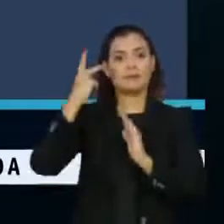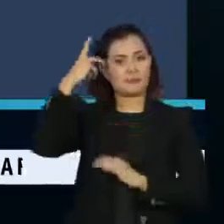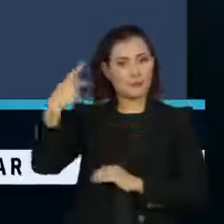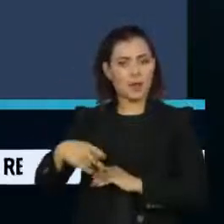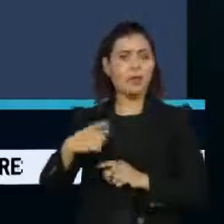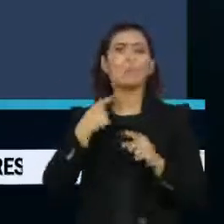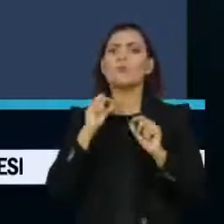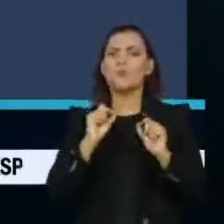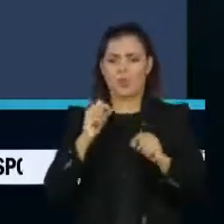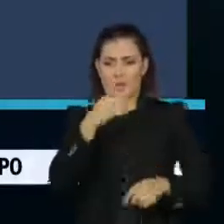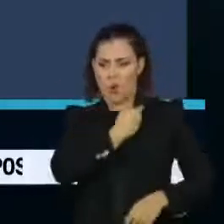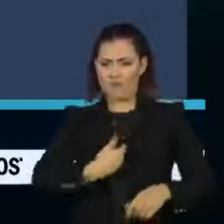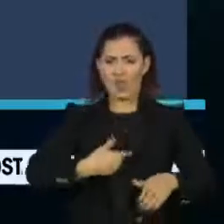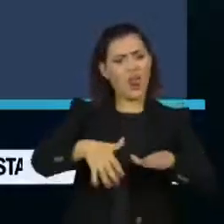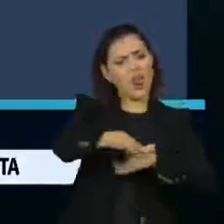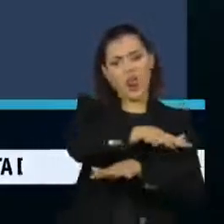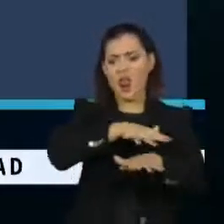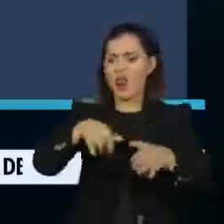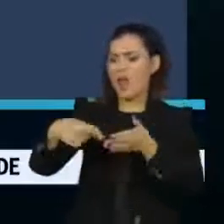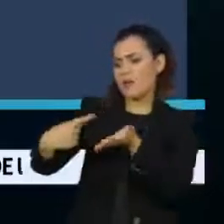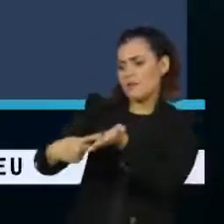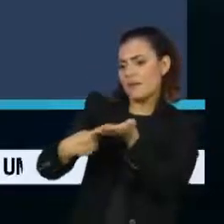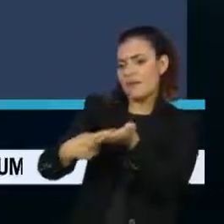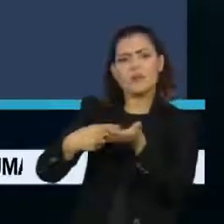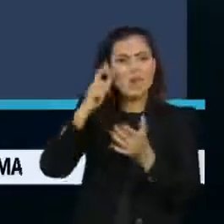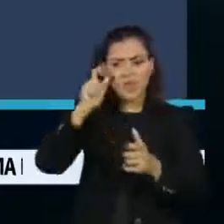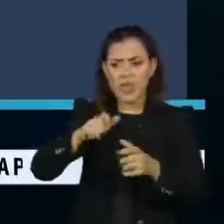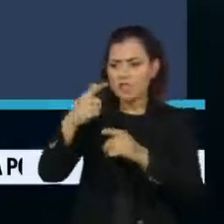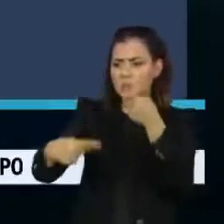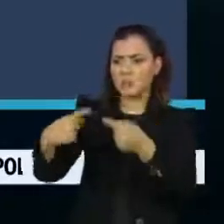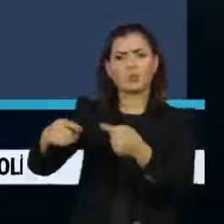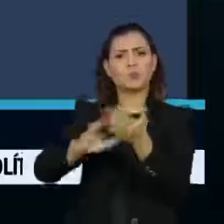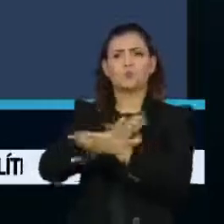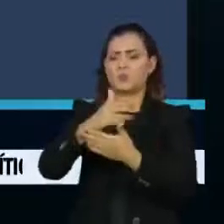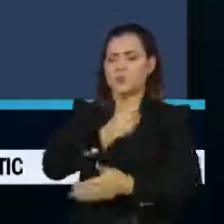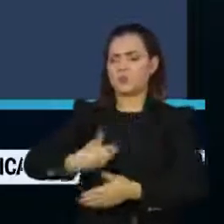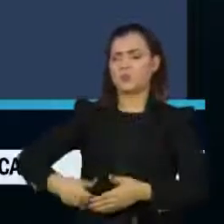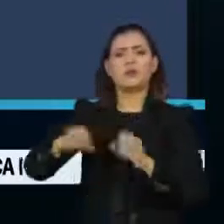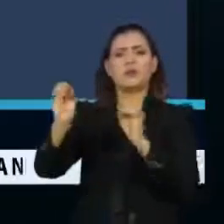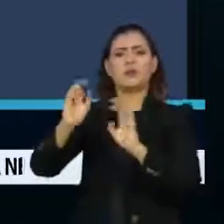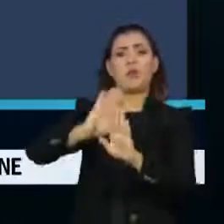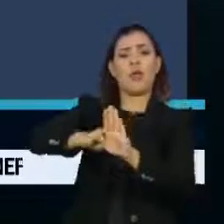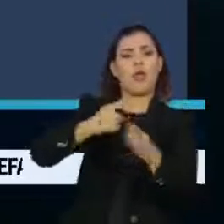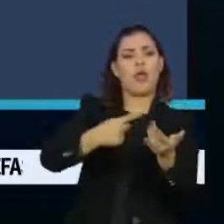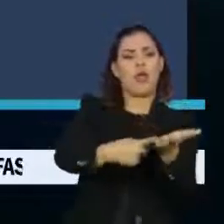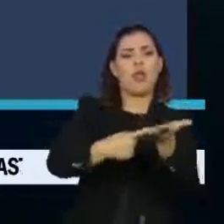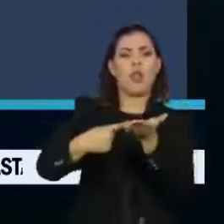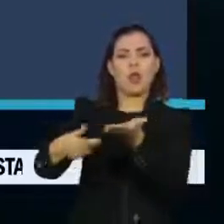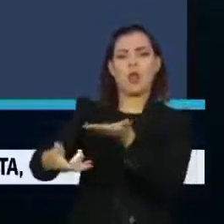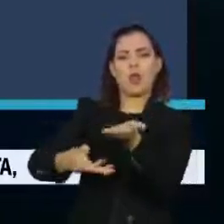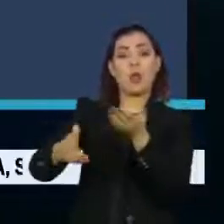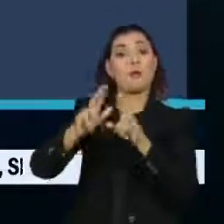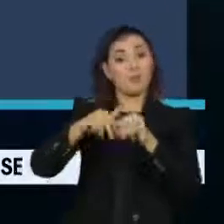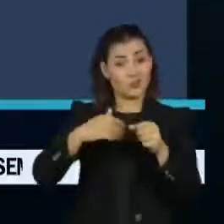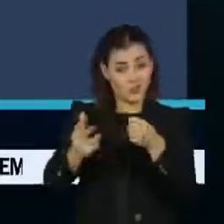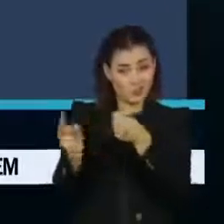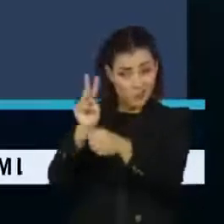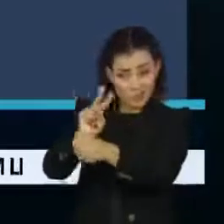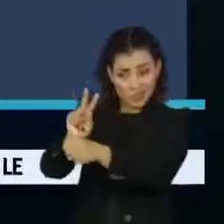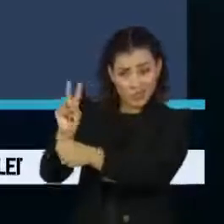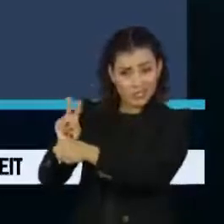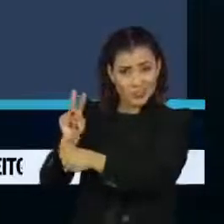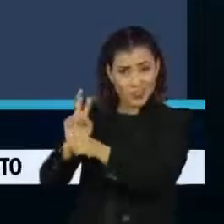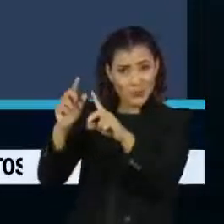há um movimento do governo que vise o interesse público. Tudo é para aparelhar instituições de Estado. Será que a blindagem aos